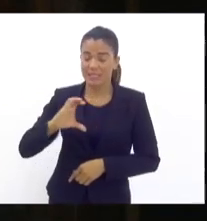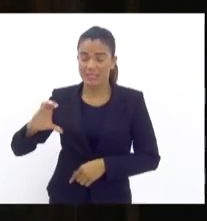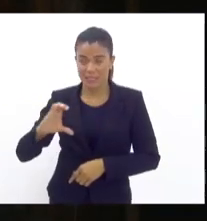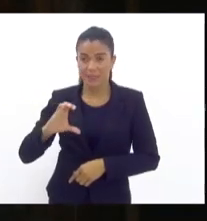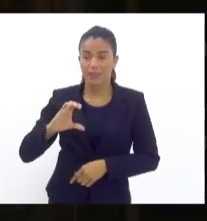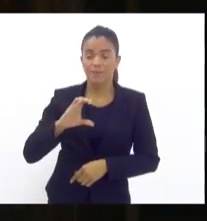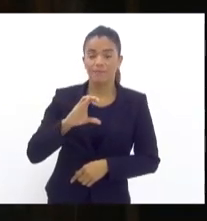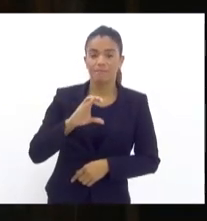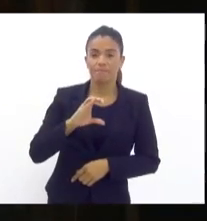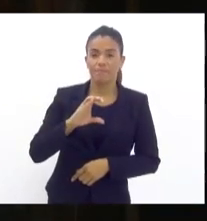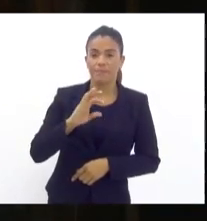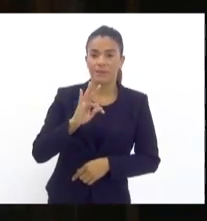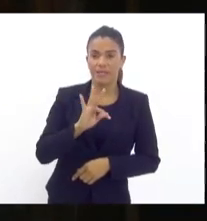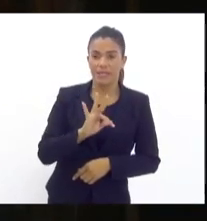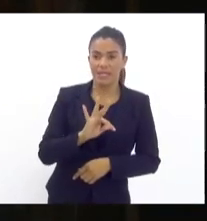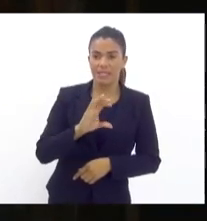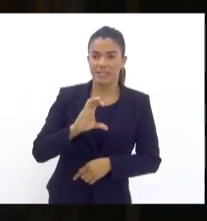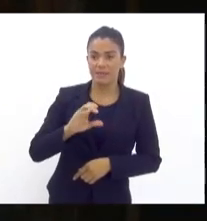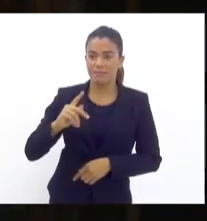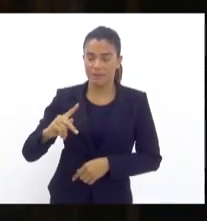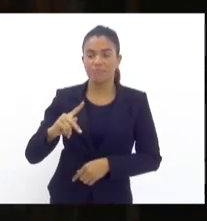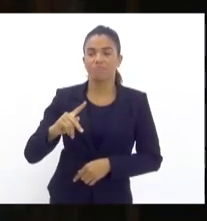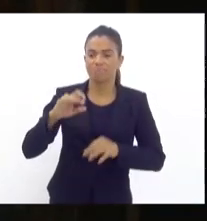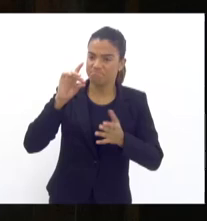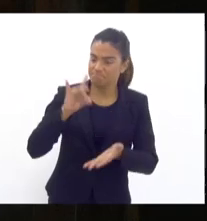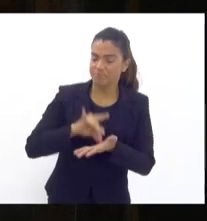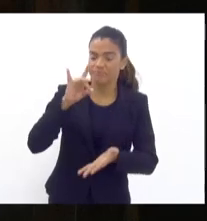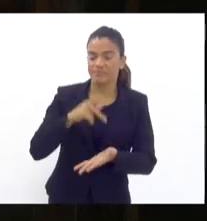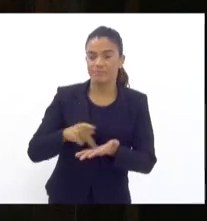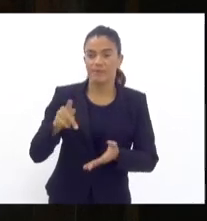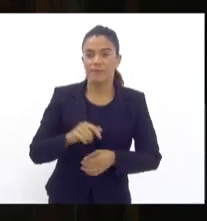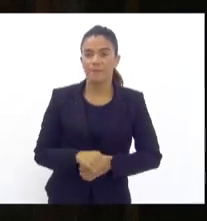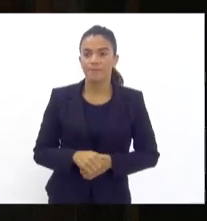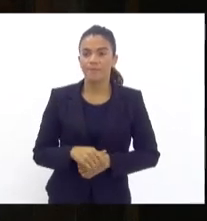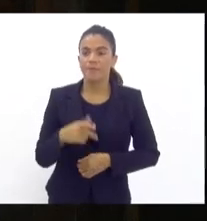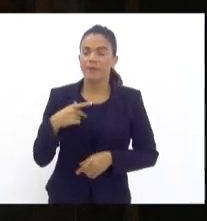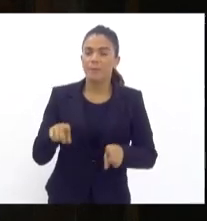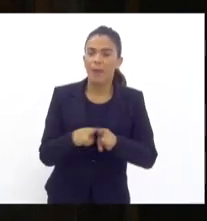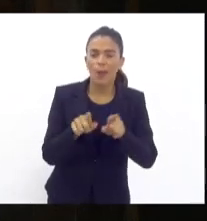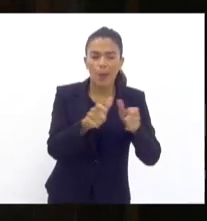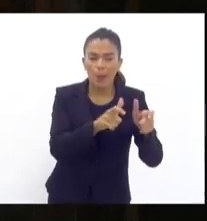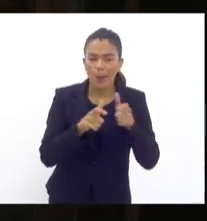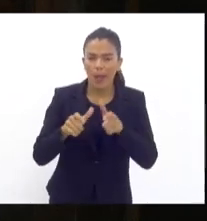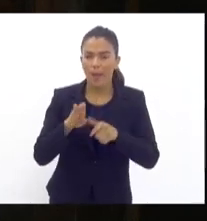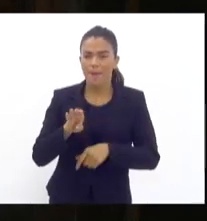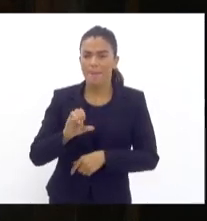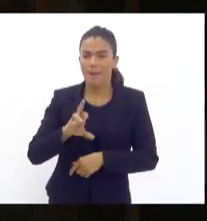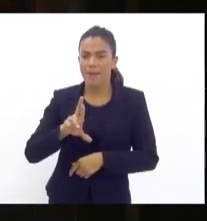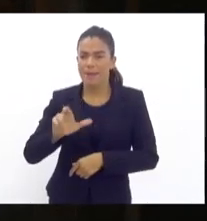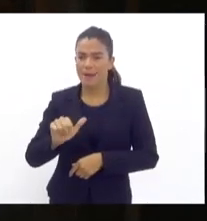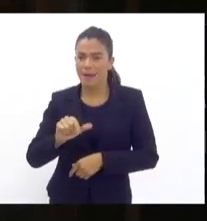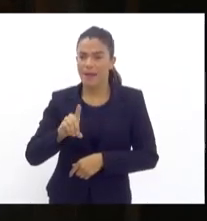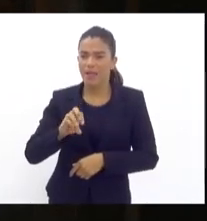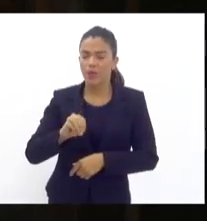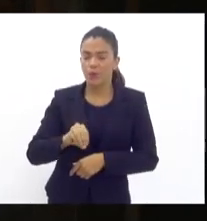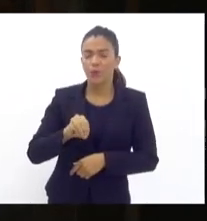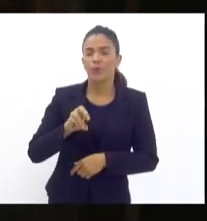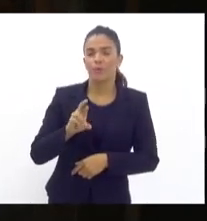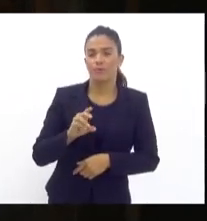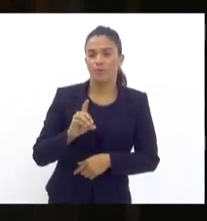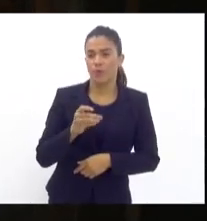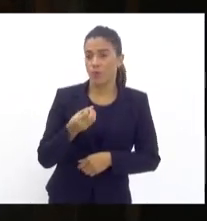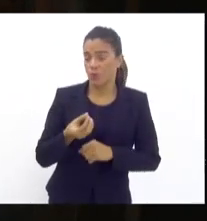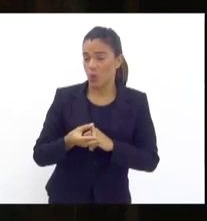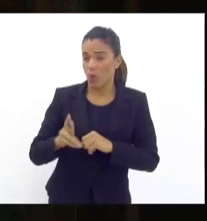-Guaporé, como foi dito aqui muitas vezes, Furquimende, Dique, Beira Rio, Dourado Tinta, que são